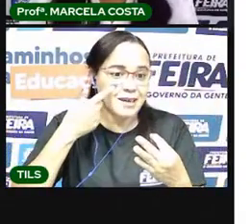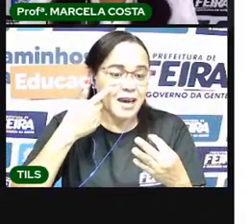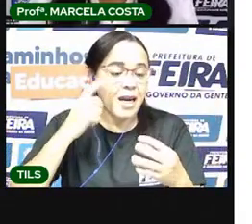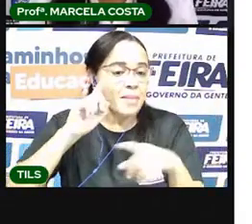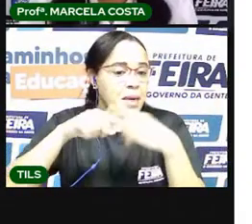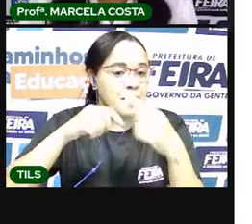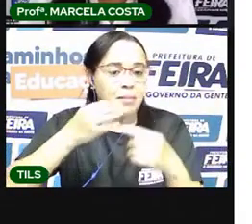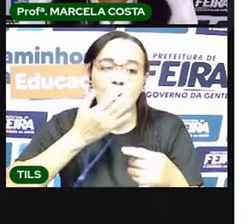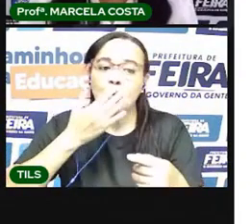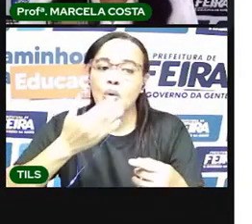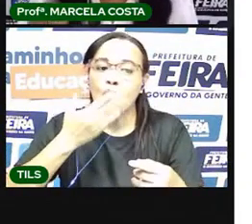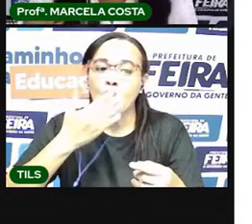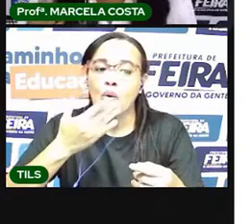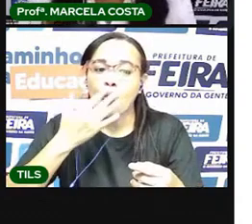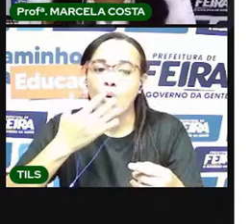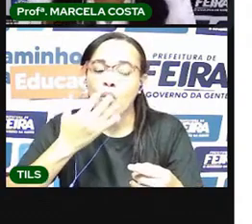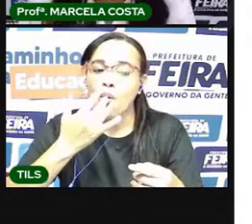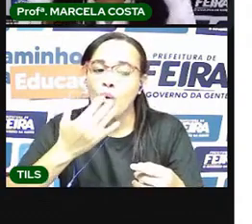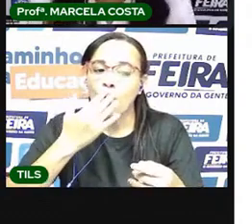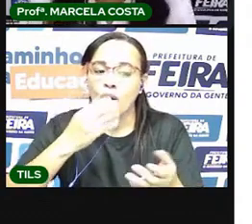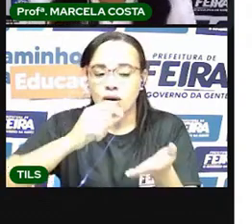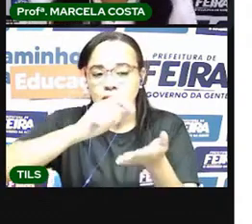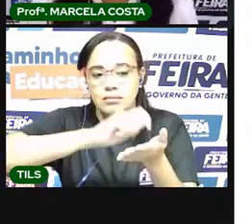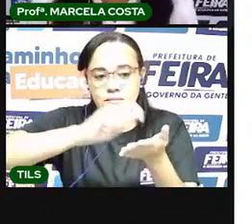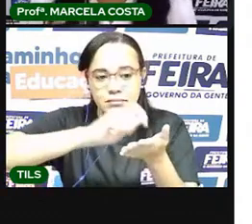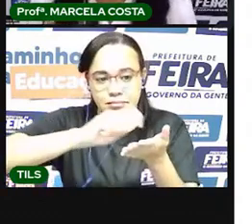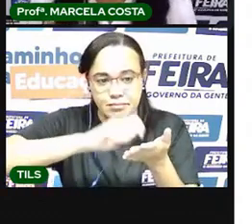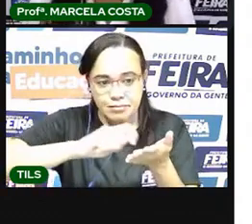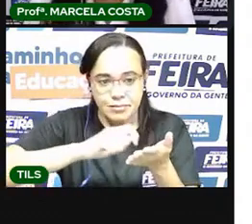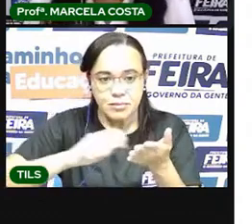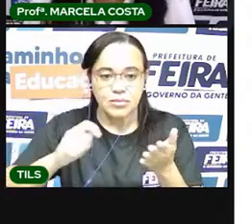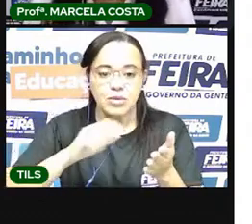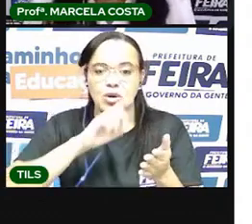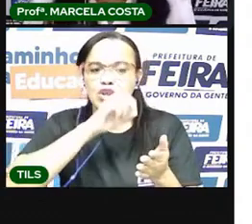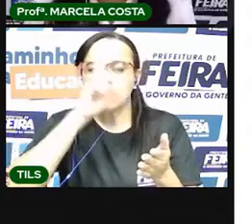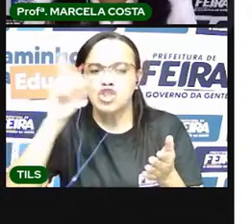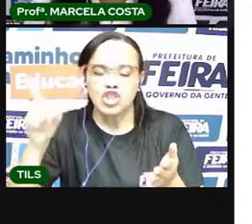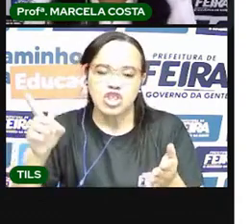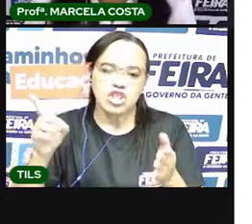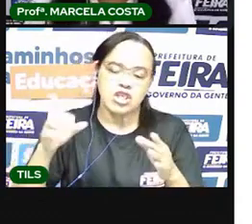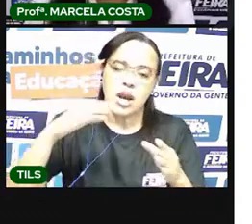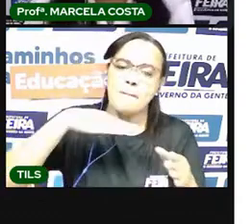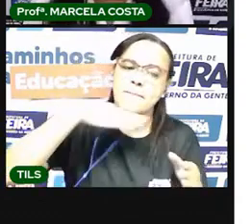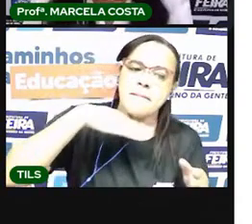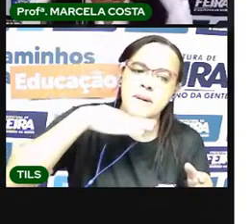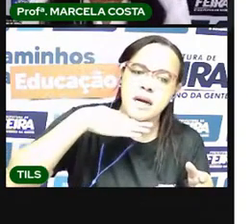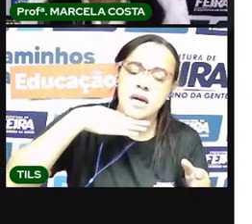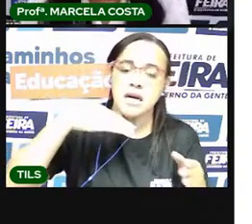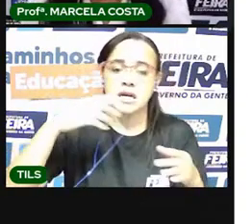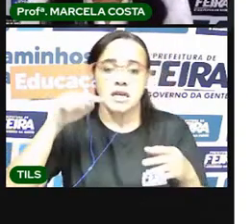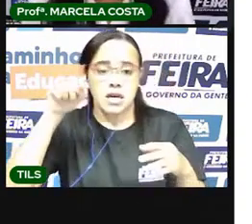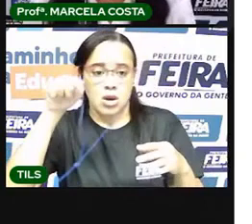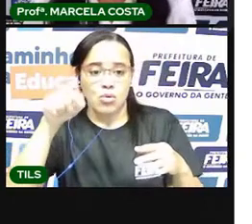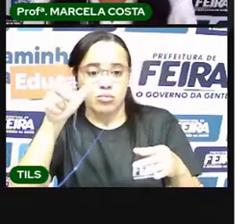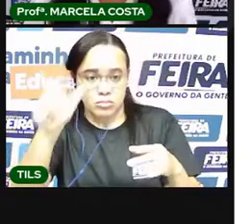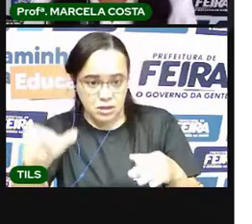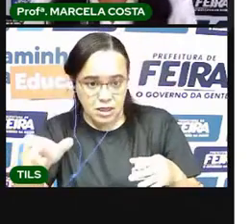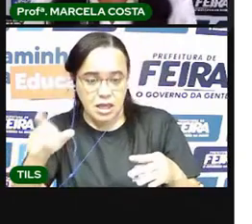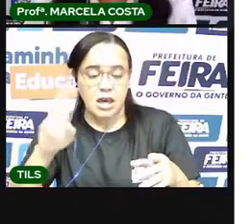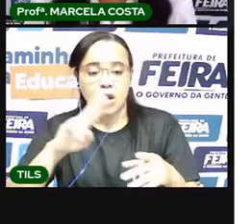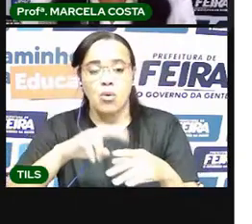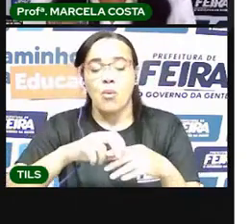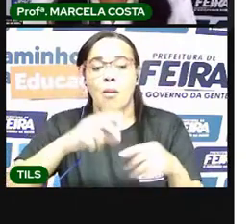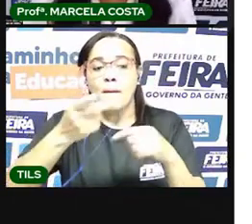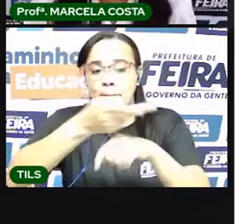do aniversário Do seu aniversário Do aniversário da sua mãe Procura aí no calendário Quando você